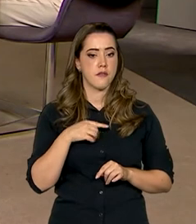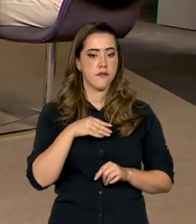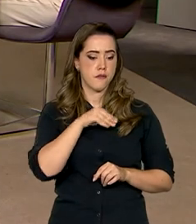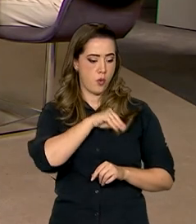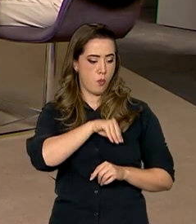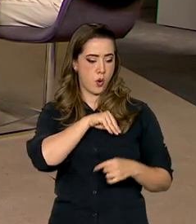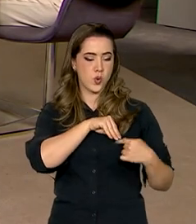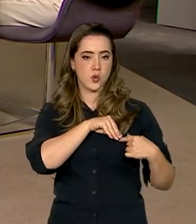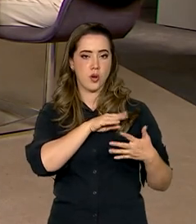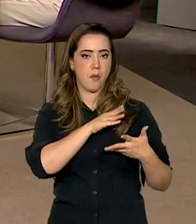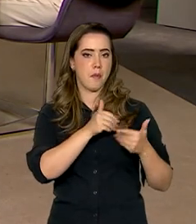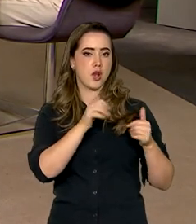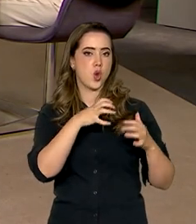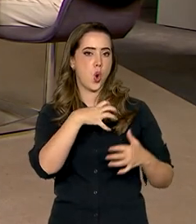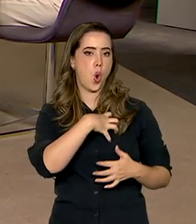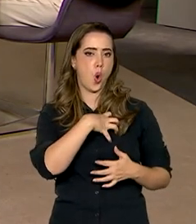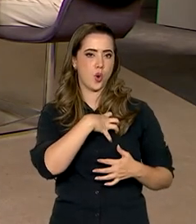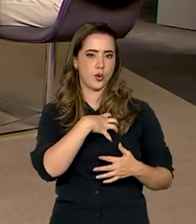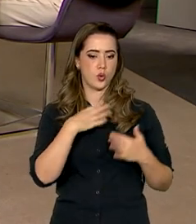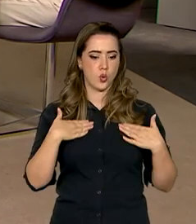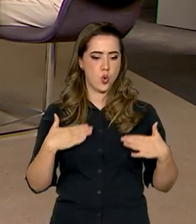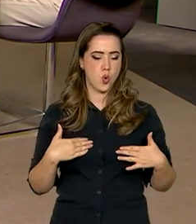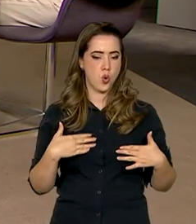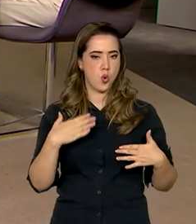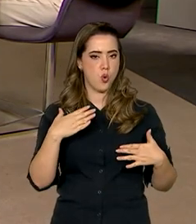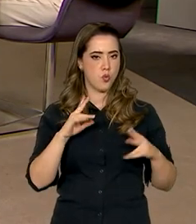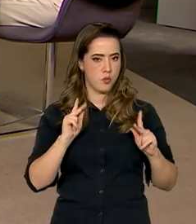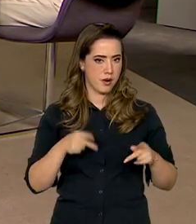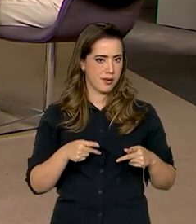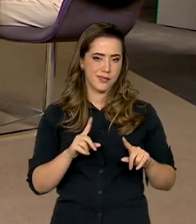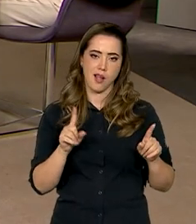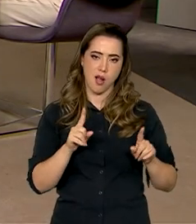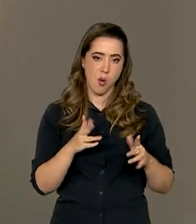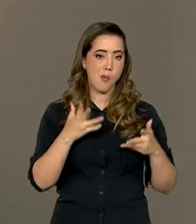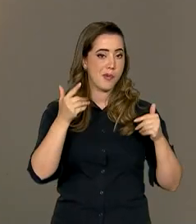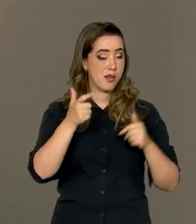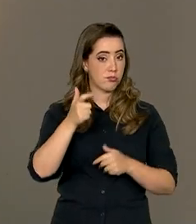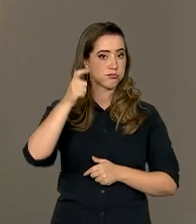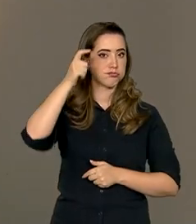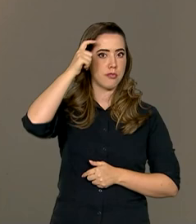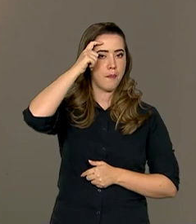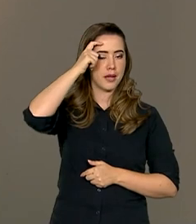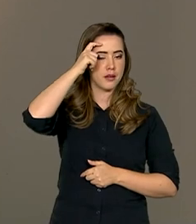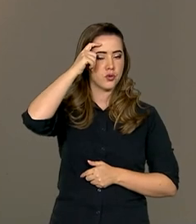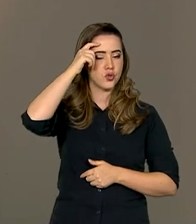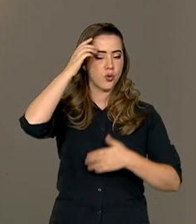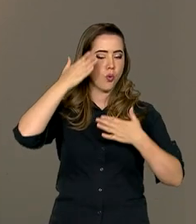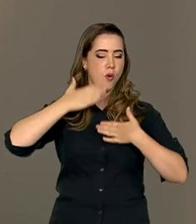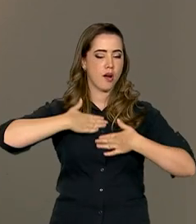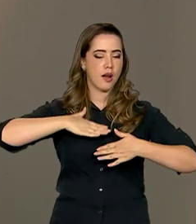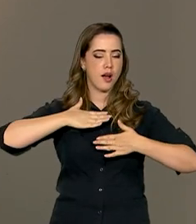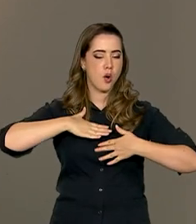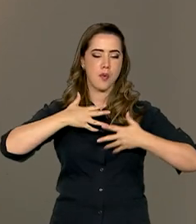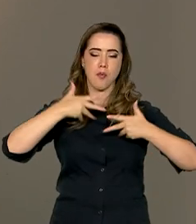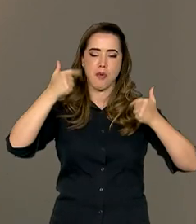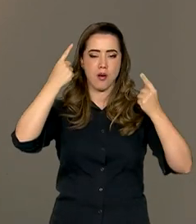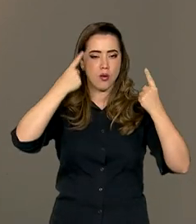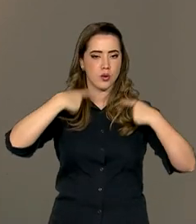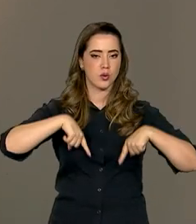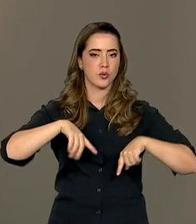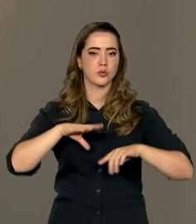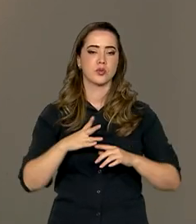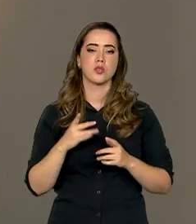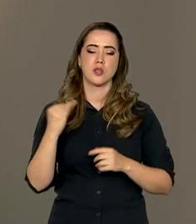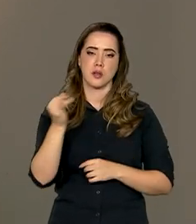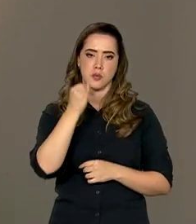Então, isso ajuda as pessoas a terem tranquilidade para tocar a sua vida, e também, não tenha dúvida, ajudar a economia, no que diz